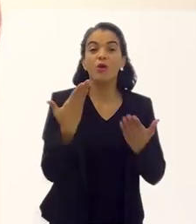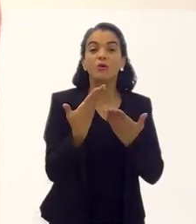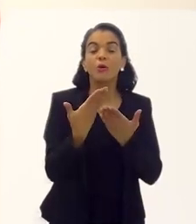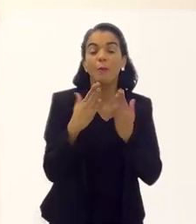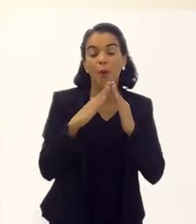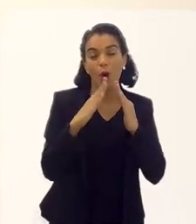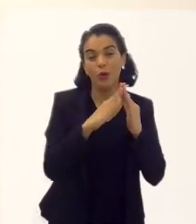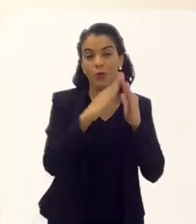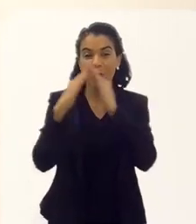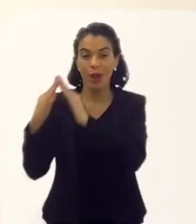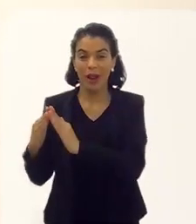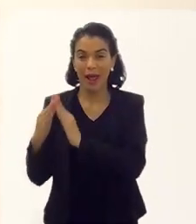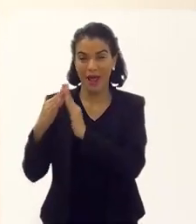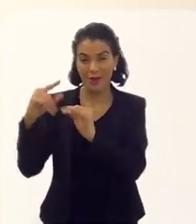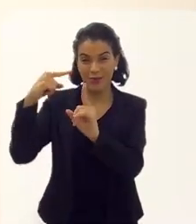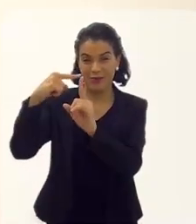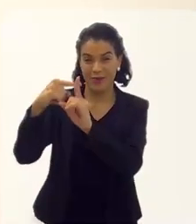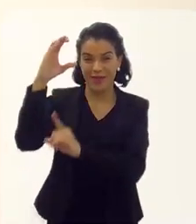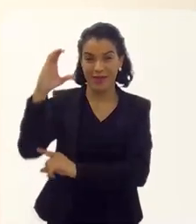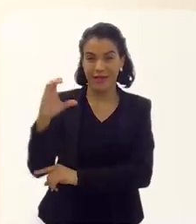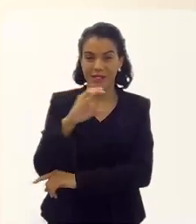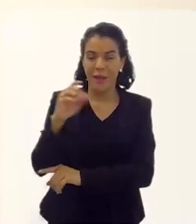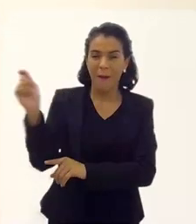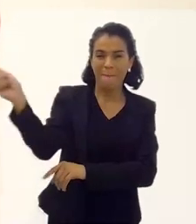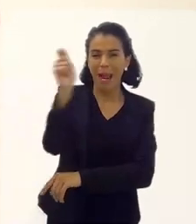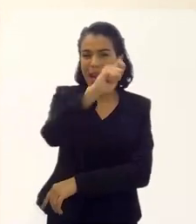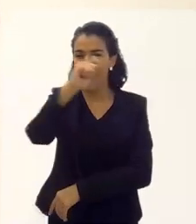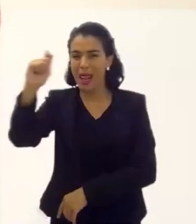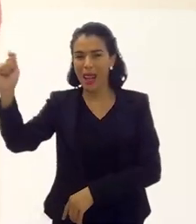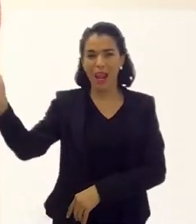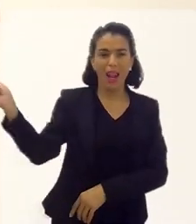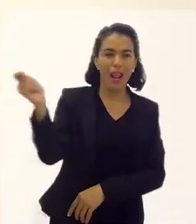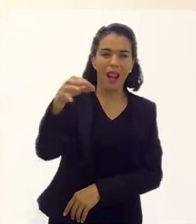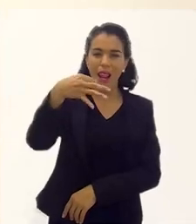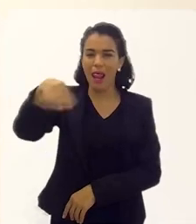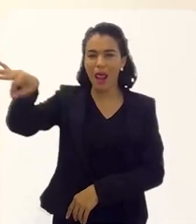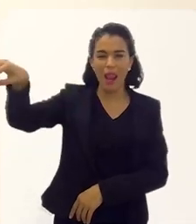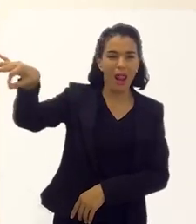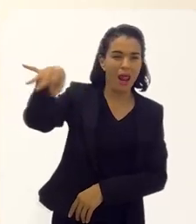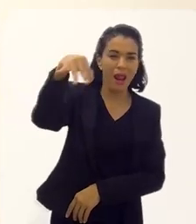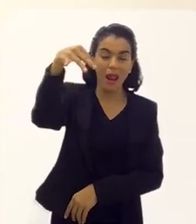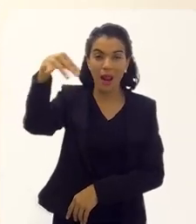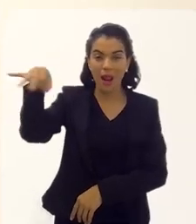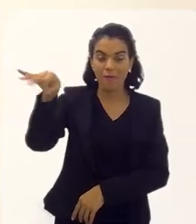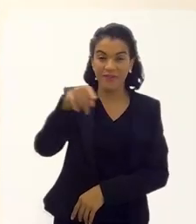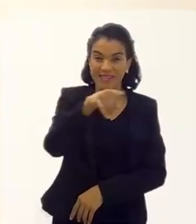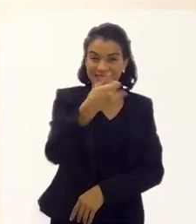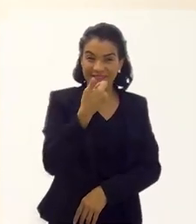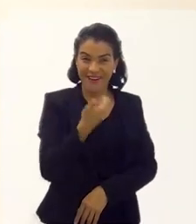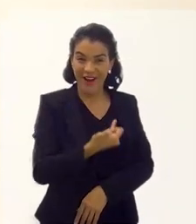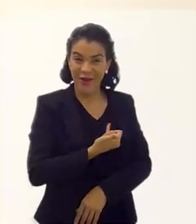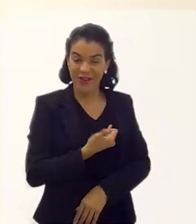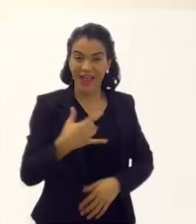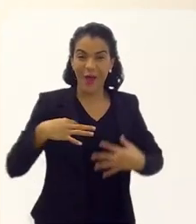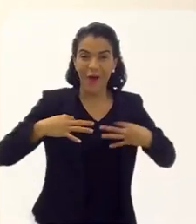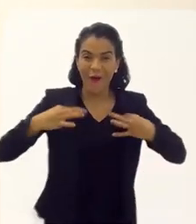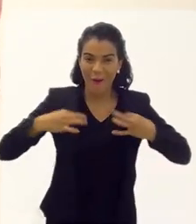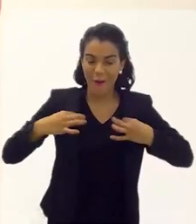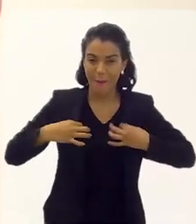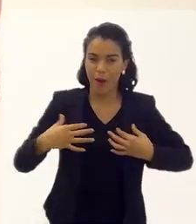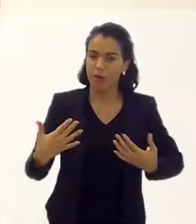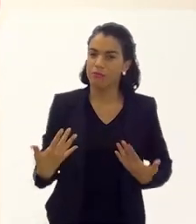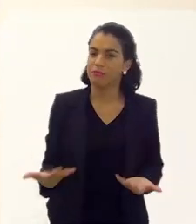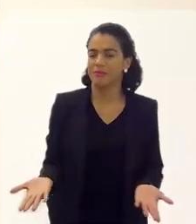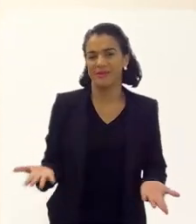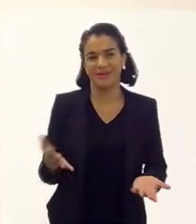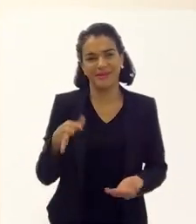tarde, que eu moro do lado de uma igreja, quando eu toco o sino, às seis horas, eu me abençoar. E você falou das vestes, né?